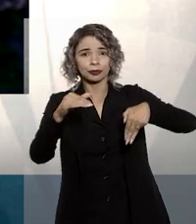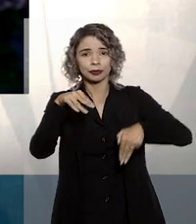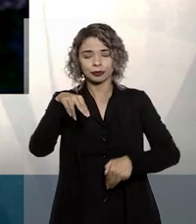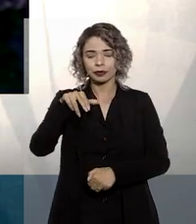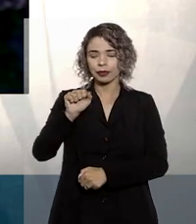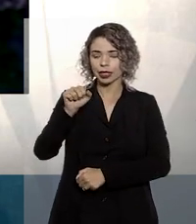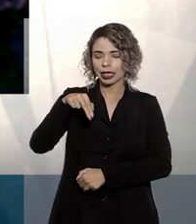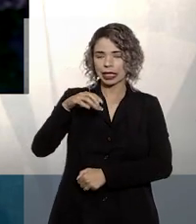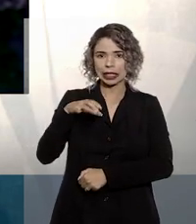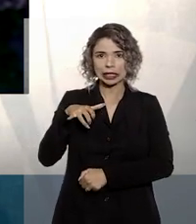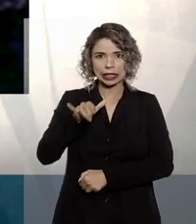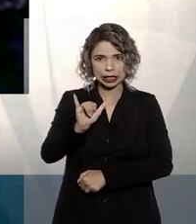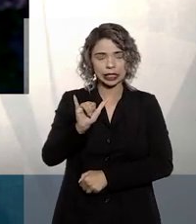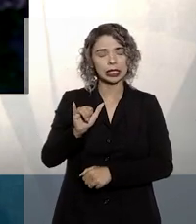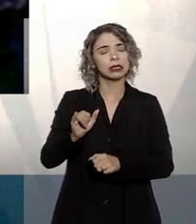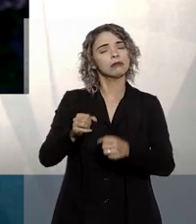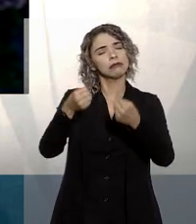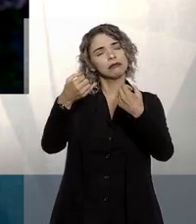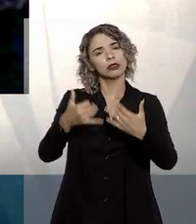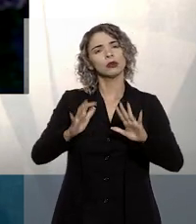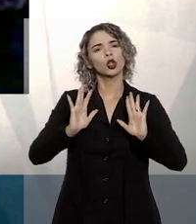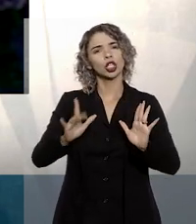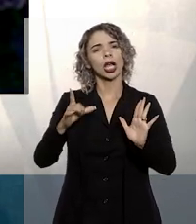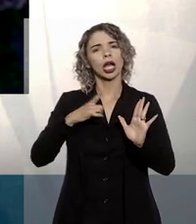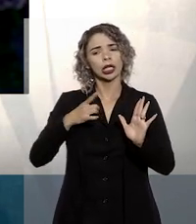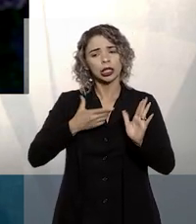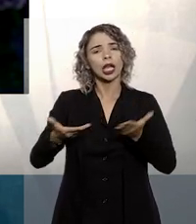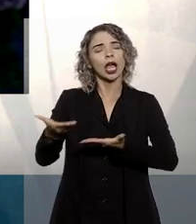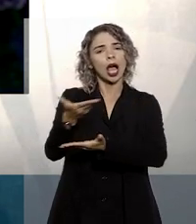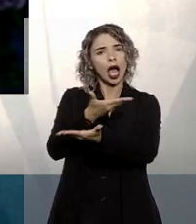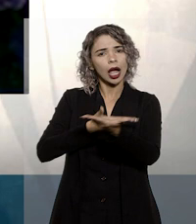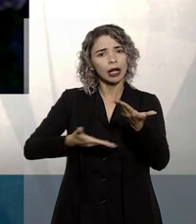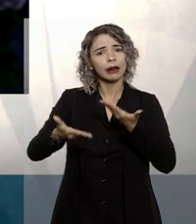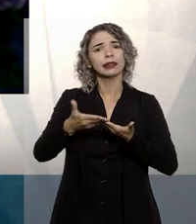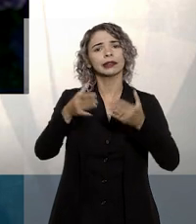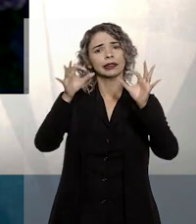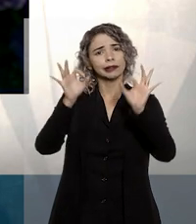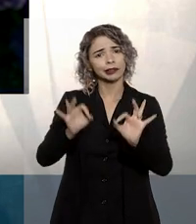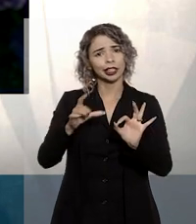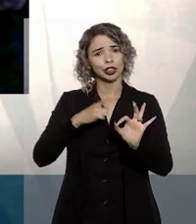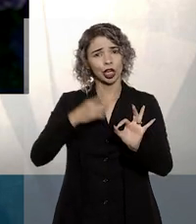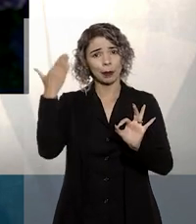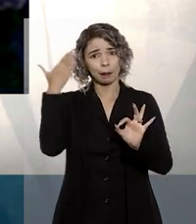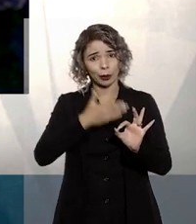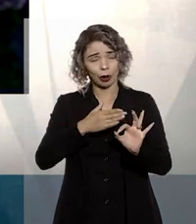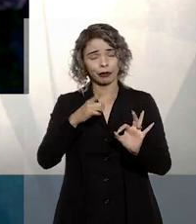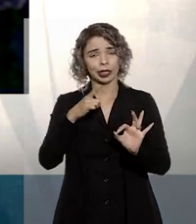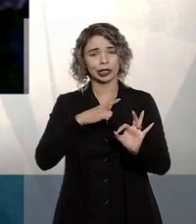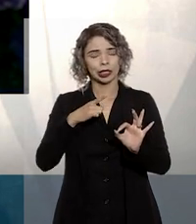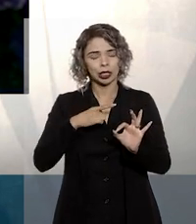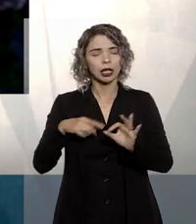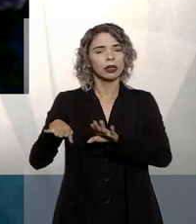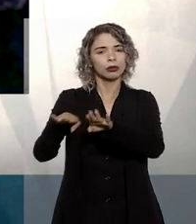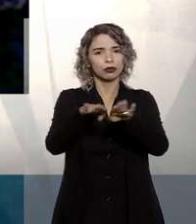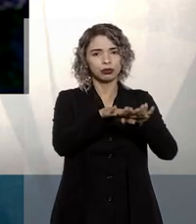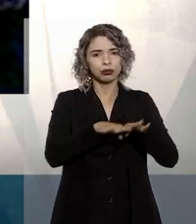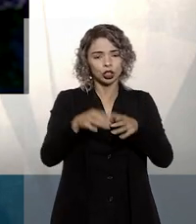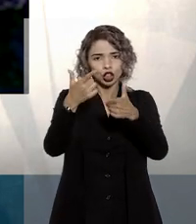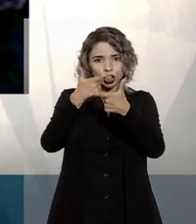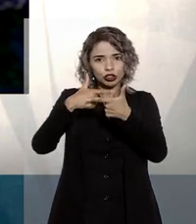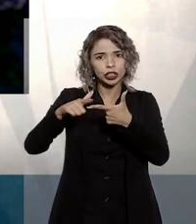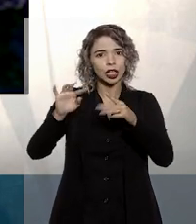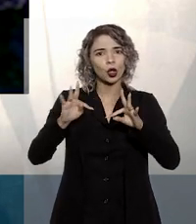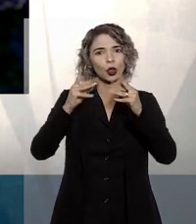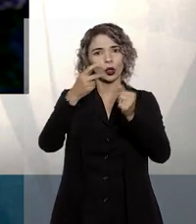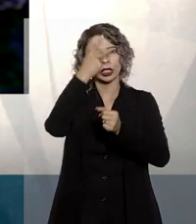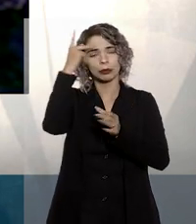Nancy Andrigui ficou evidenciado o caráter incindível da relação jurídica controvertida, que exige a definição uniforme